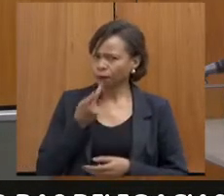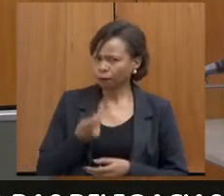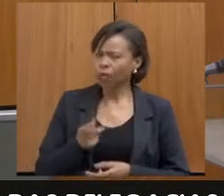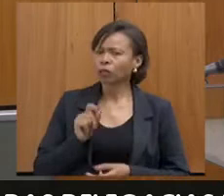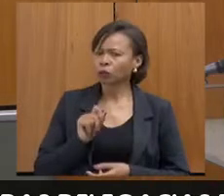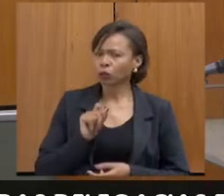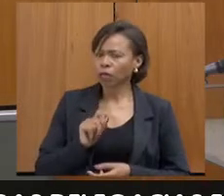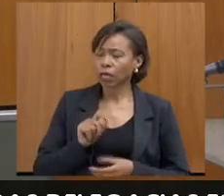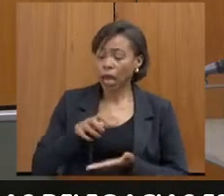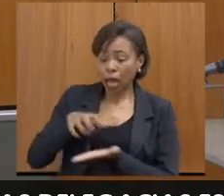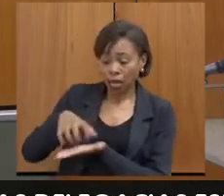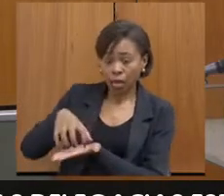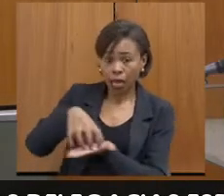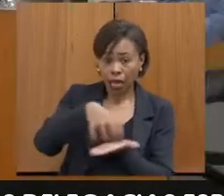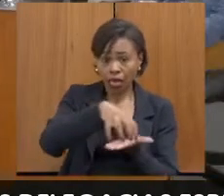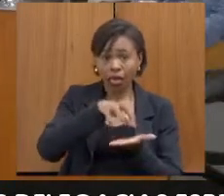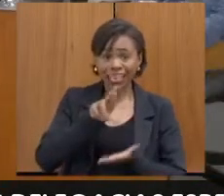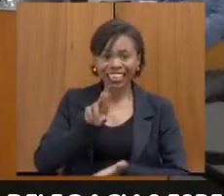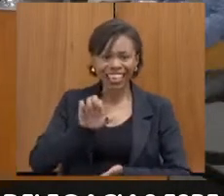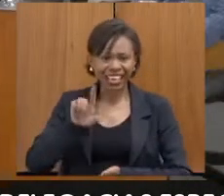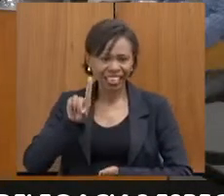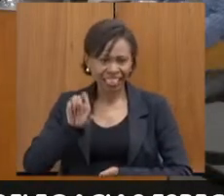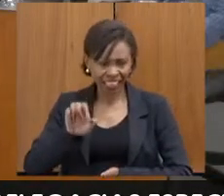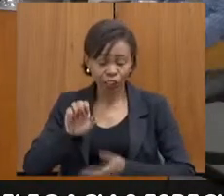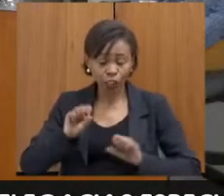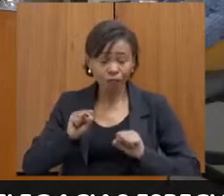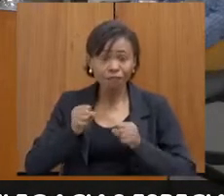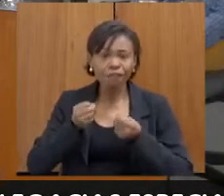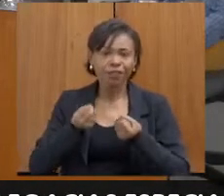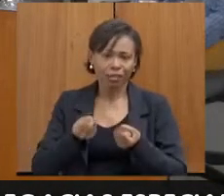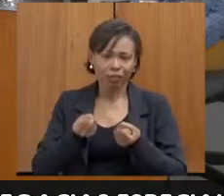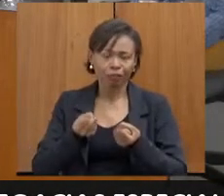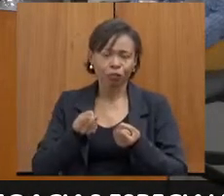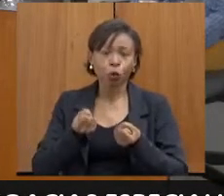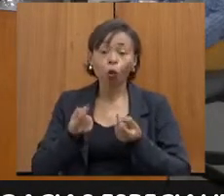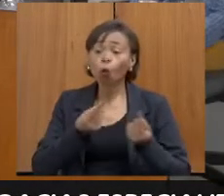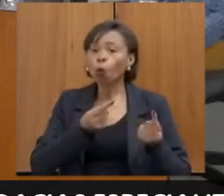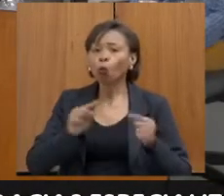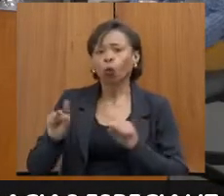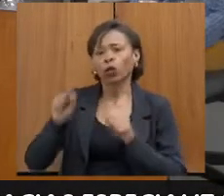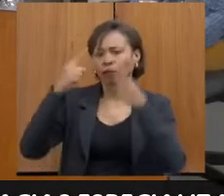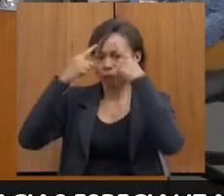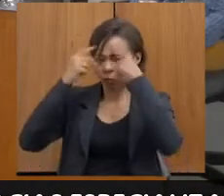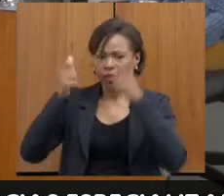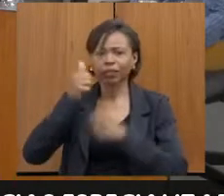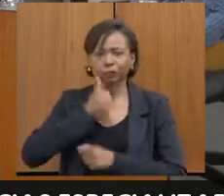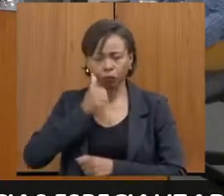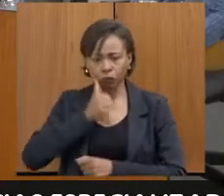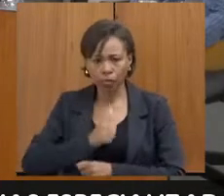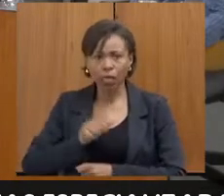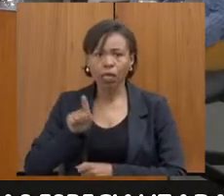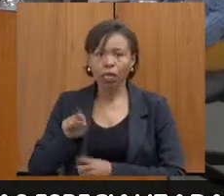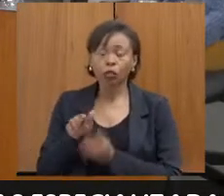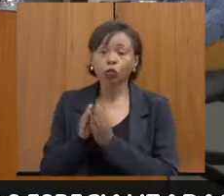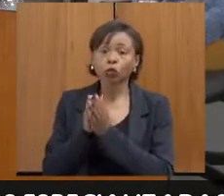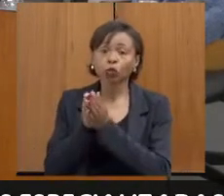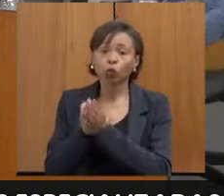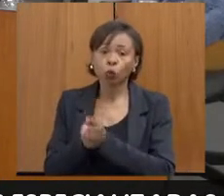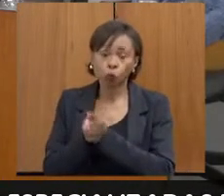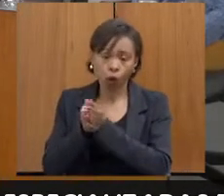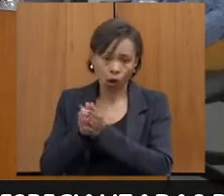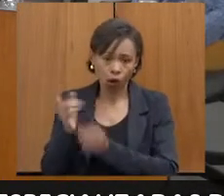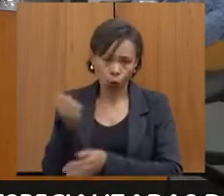rede de enfrentamento à violência contra a mulher do Alto Jequitinhonha, que foi criada por mim pela Ellen Perrella em